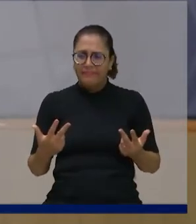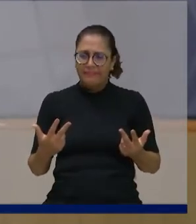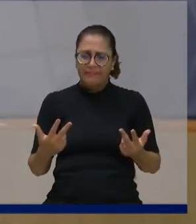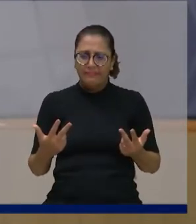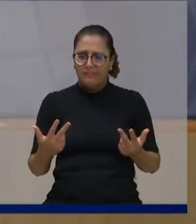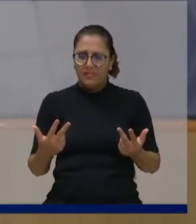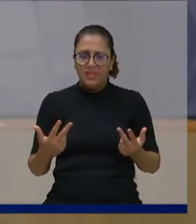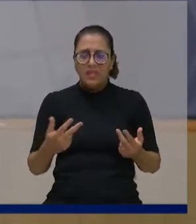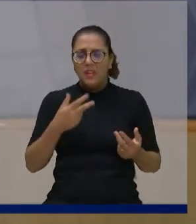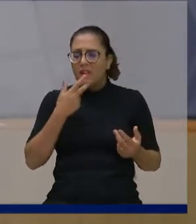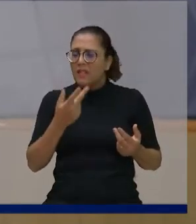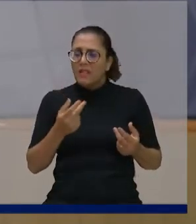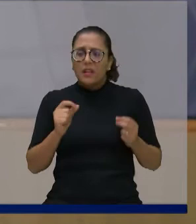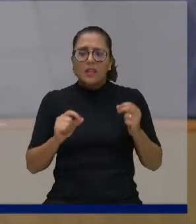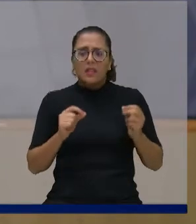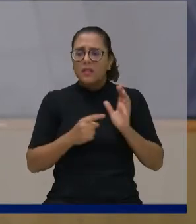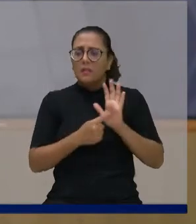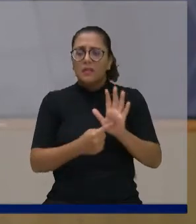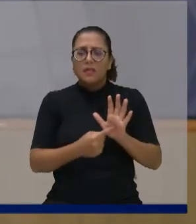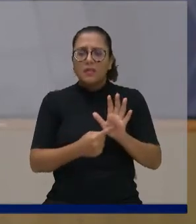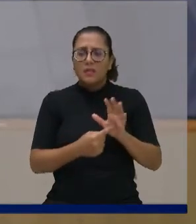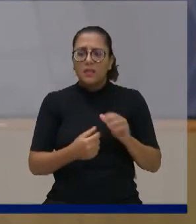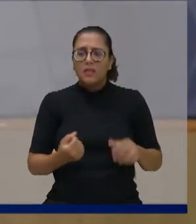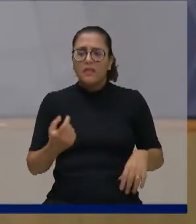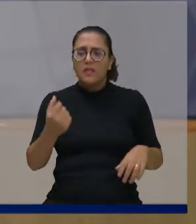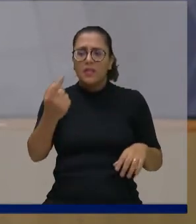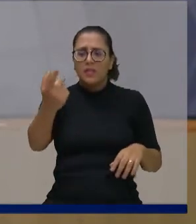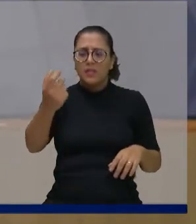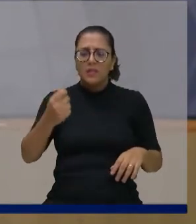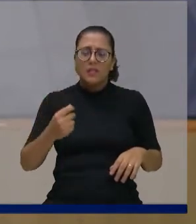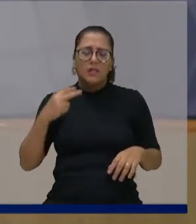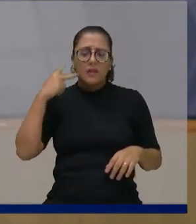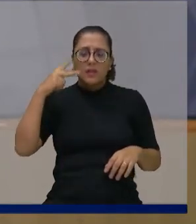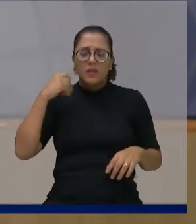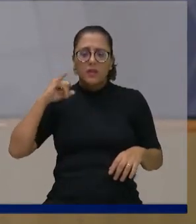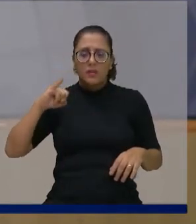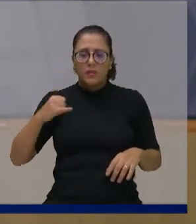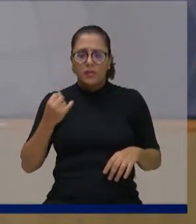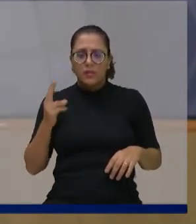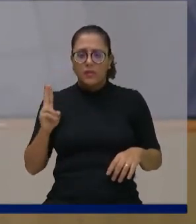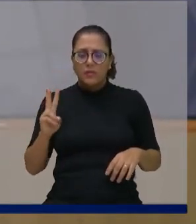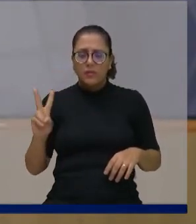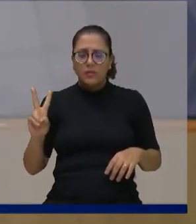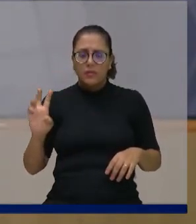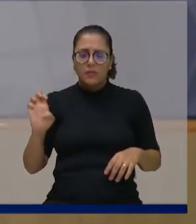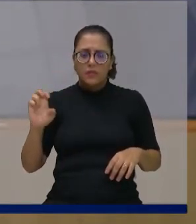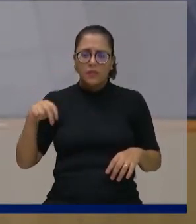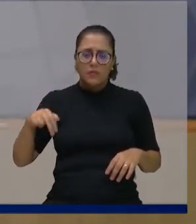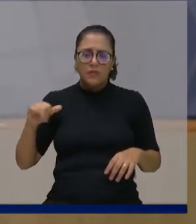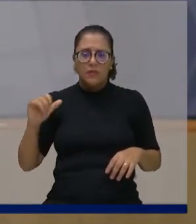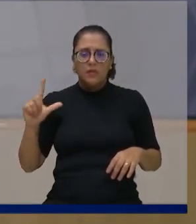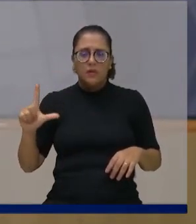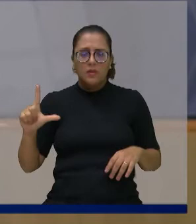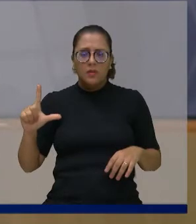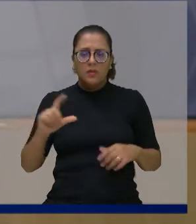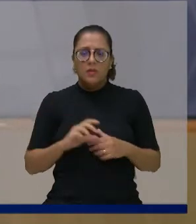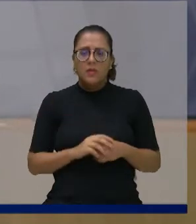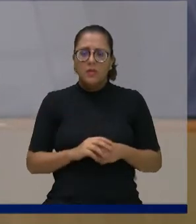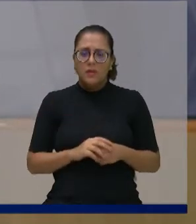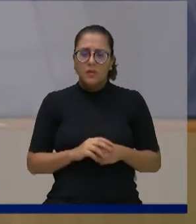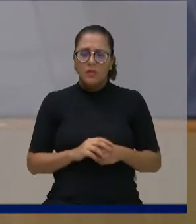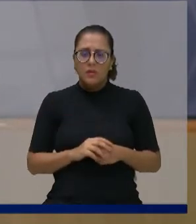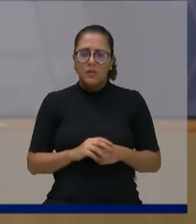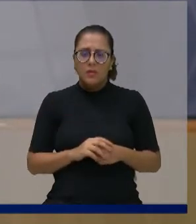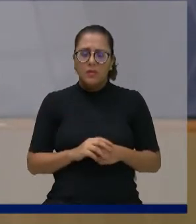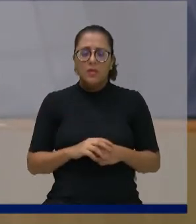com relação à transparência, com relação à viagem do juvenil também na Índia, que até no começo também, eu falei com alguns vereadores também, é necessário, mas depois,